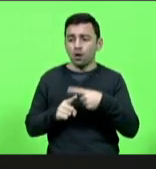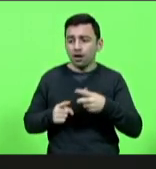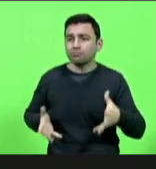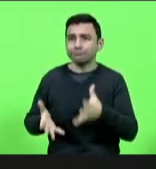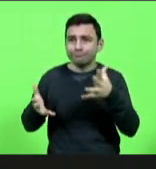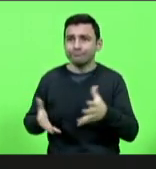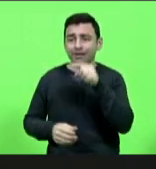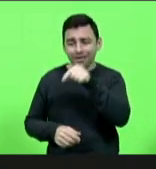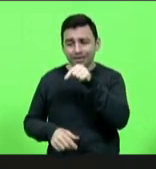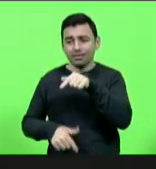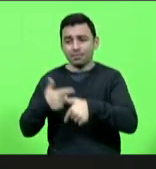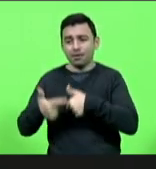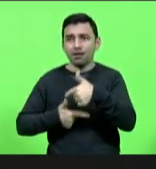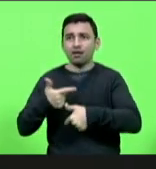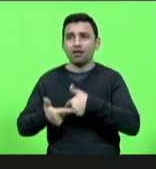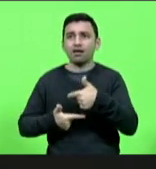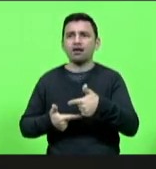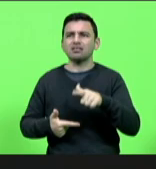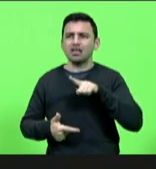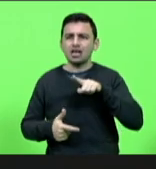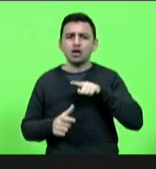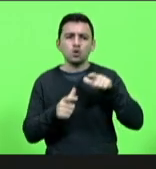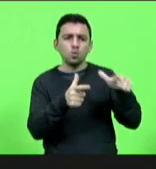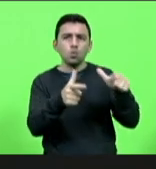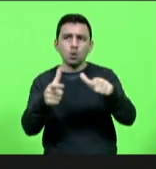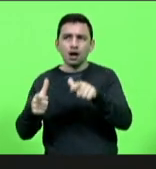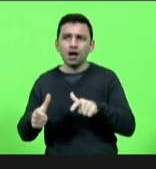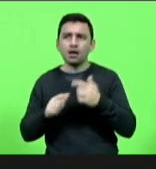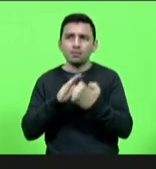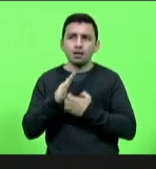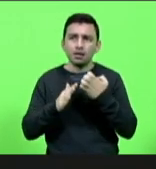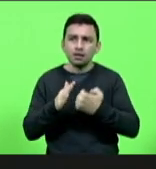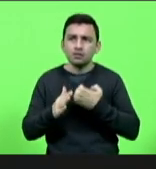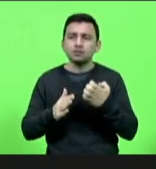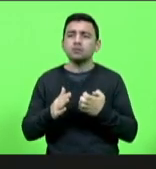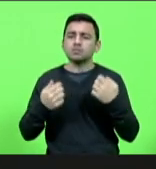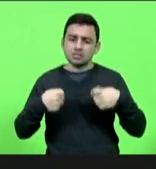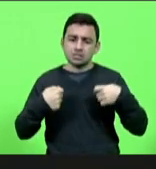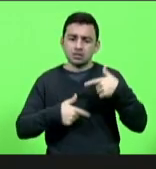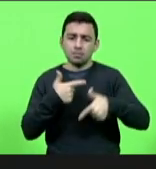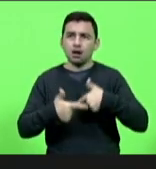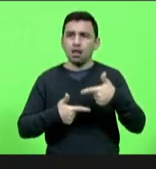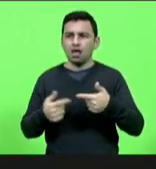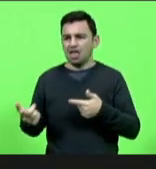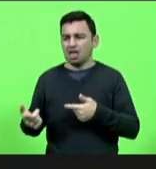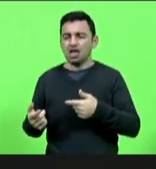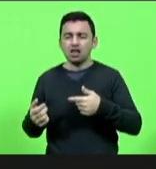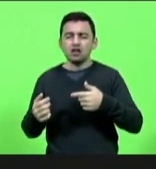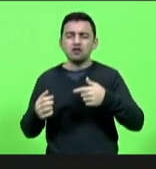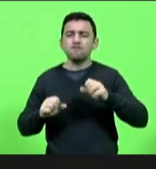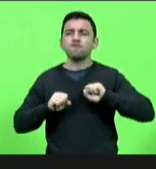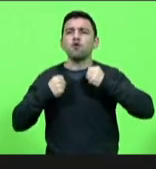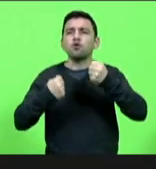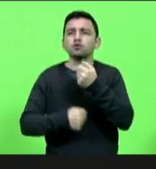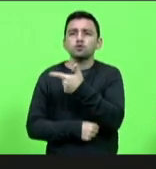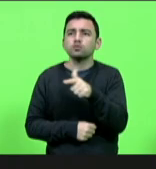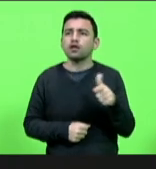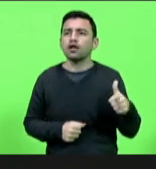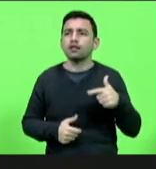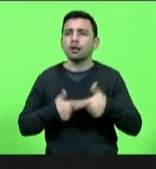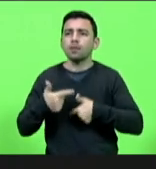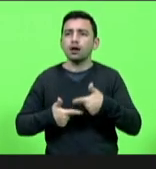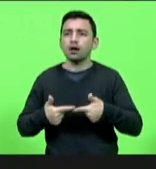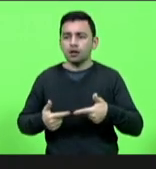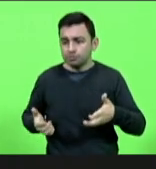empresas que tem lá os seus polos de trabalho e muitas as vezes não querem trabalhar não tem a disciplina adequada é mais um estímulo para que eles trabalhem